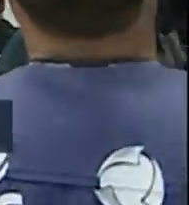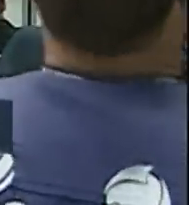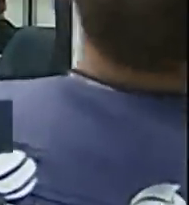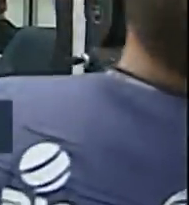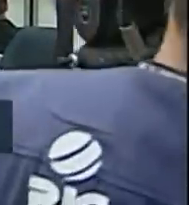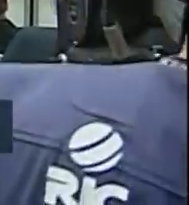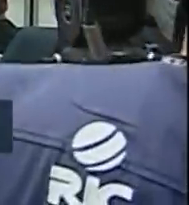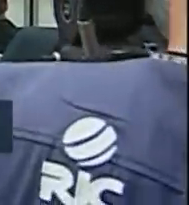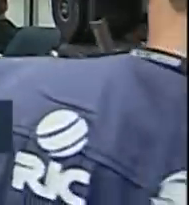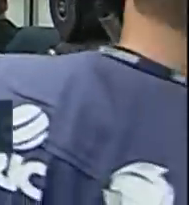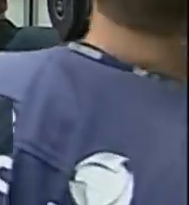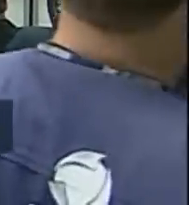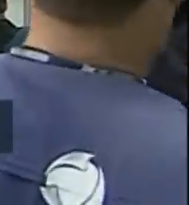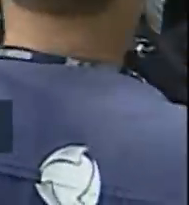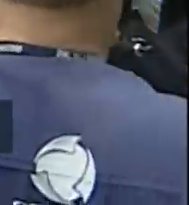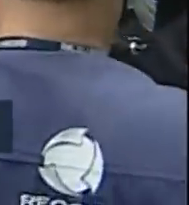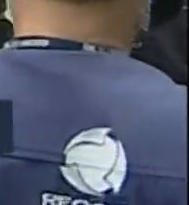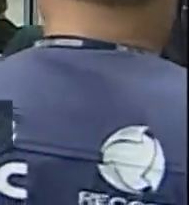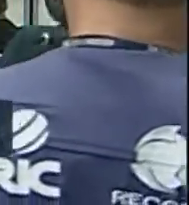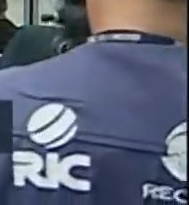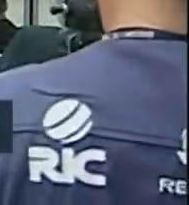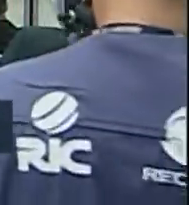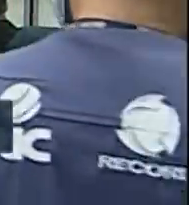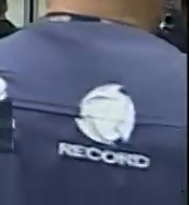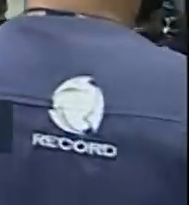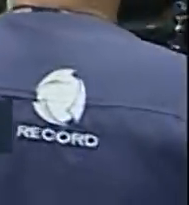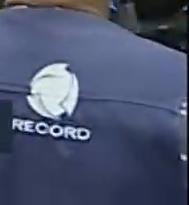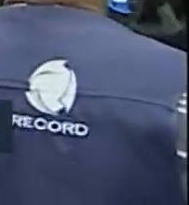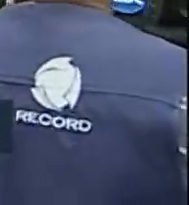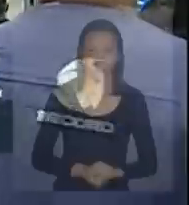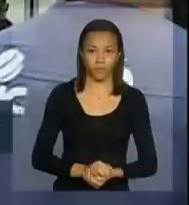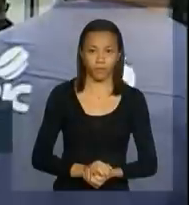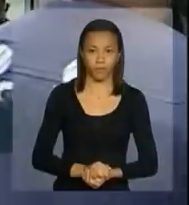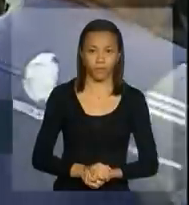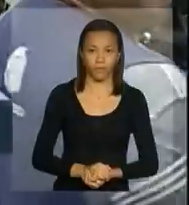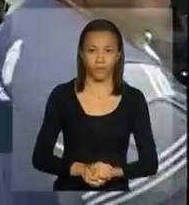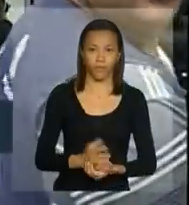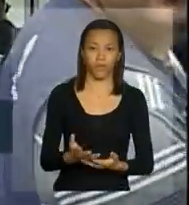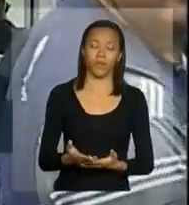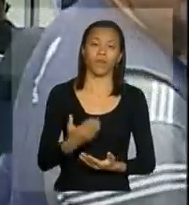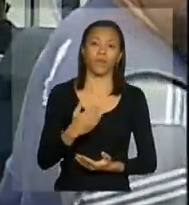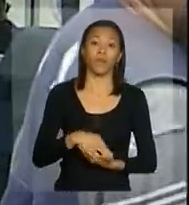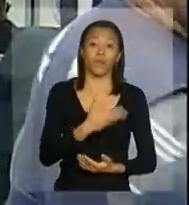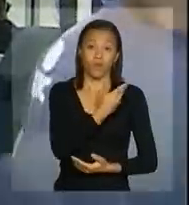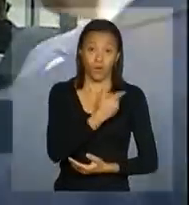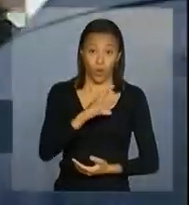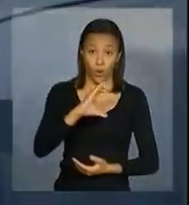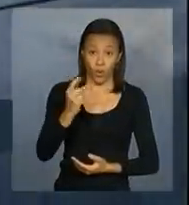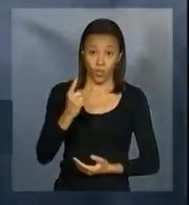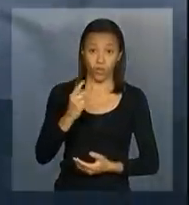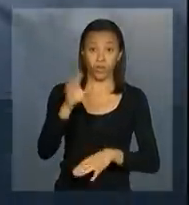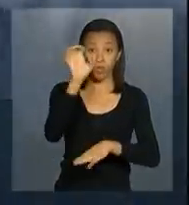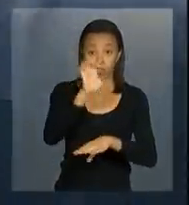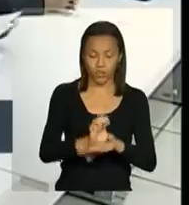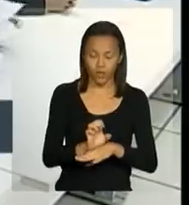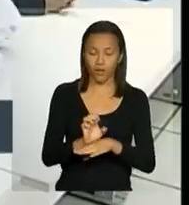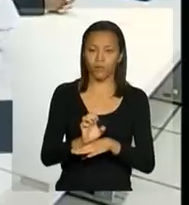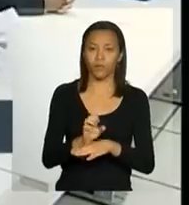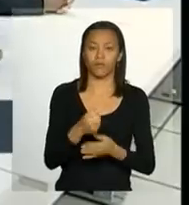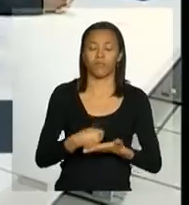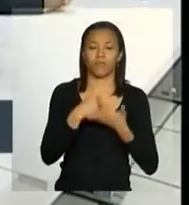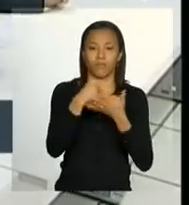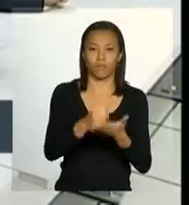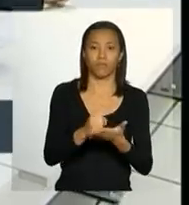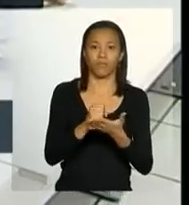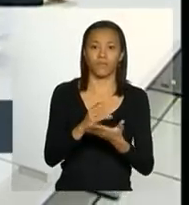Daniel Luz Carlos Dias Martins, chefe do gabinete militar do governador do estado de Minas Gerais, coordenador estadual da defesa civil daquele estado.